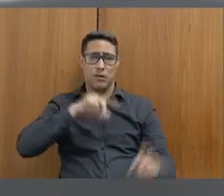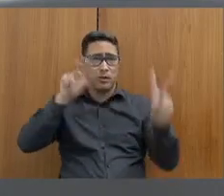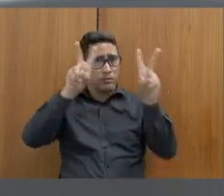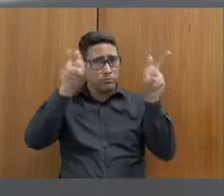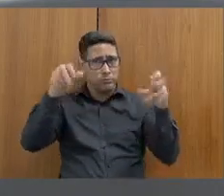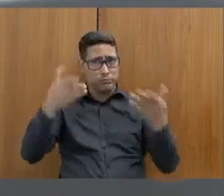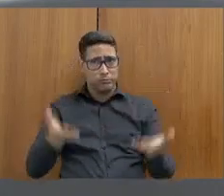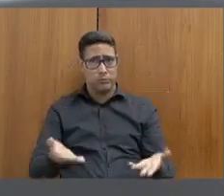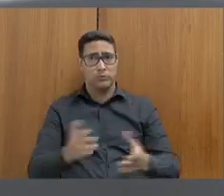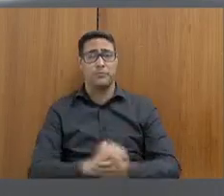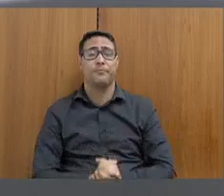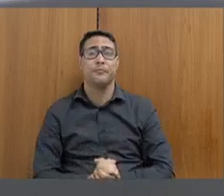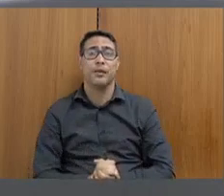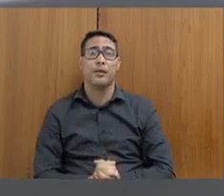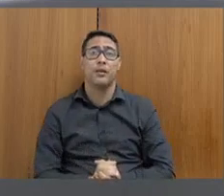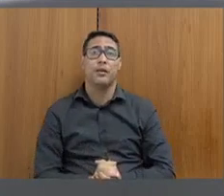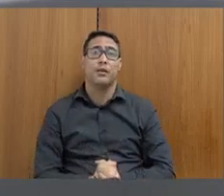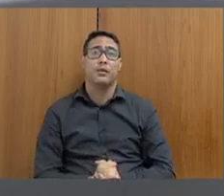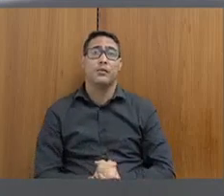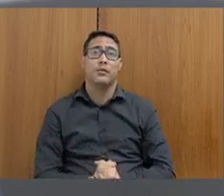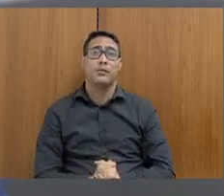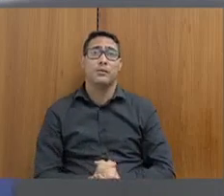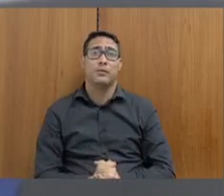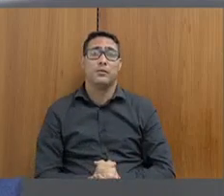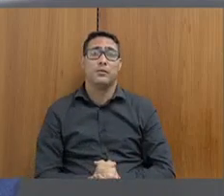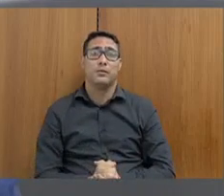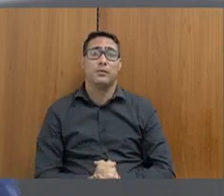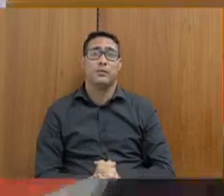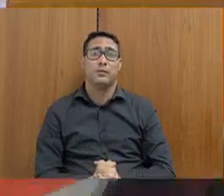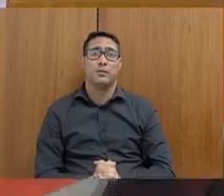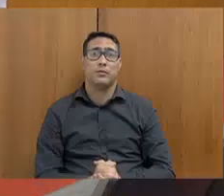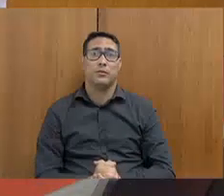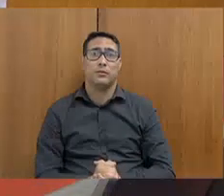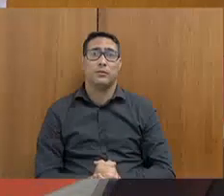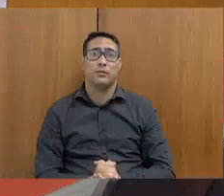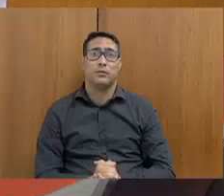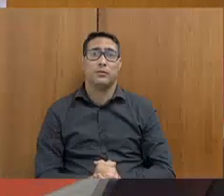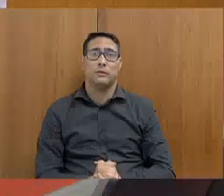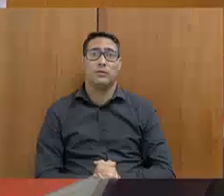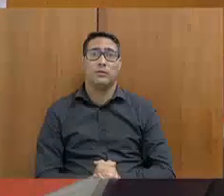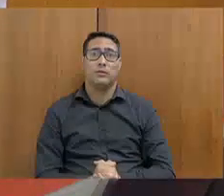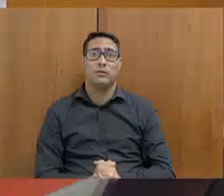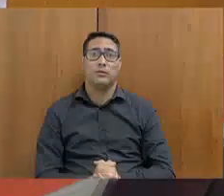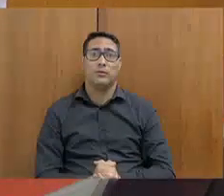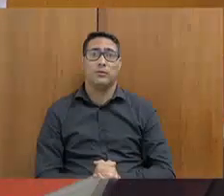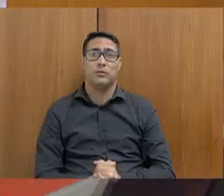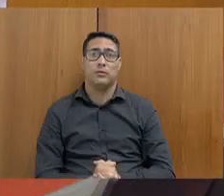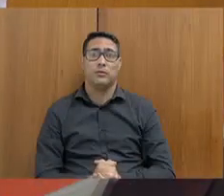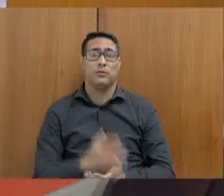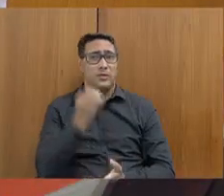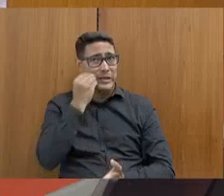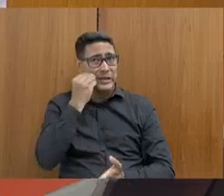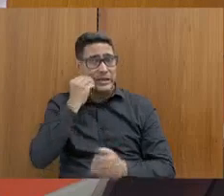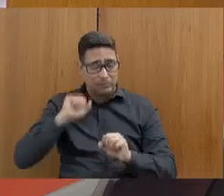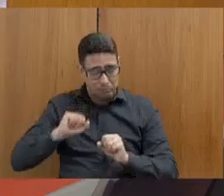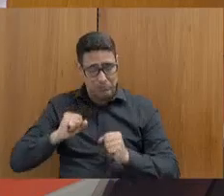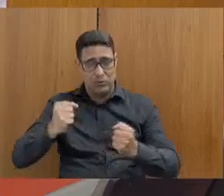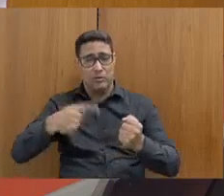Bom, é... Tem um minuto e pouco ainda. Tá, eu vou tentar me esforçar aqui, senhor presidente. Bom,